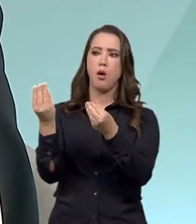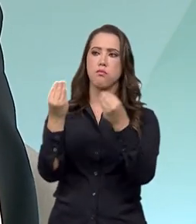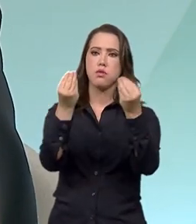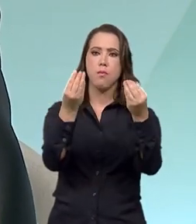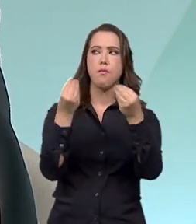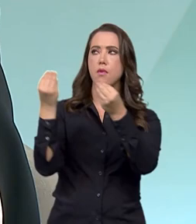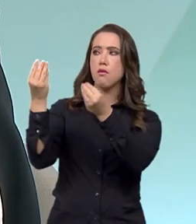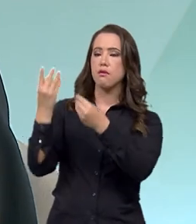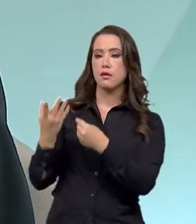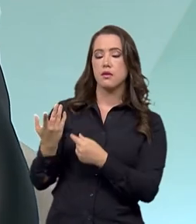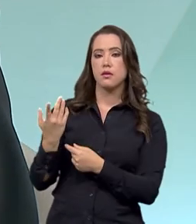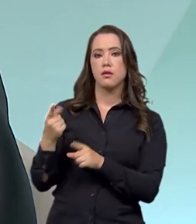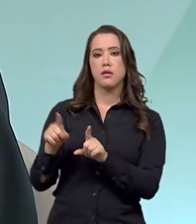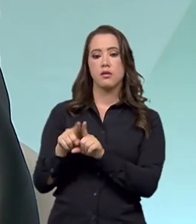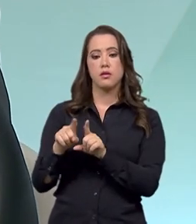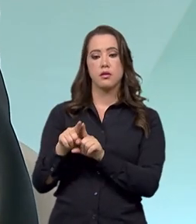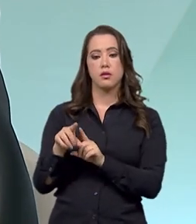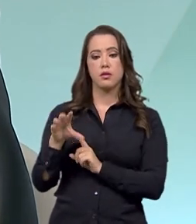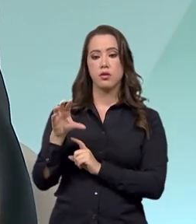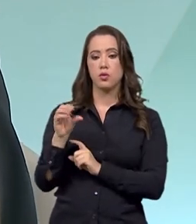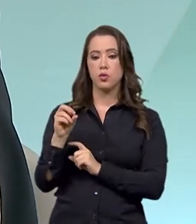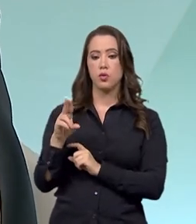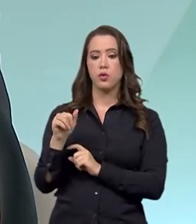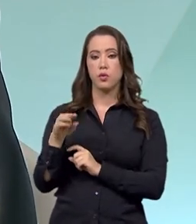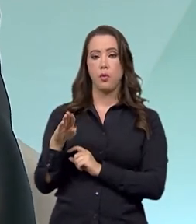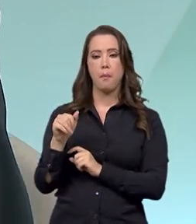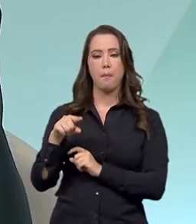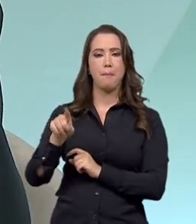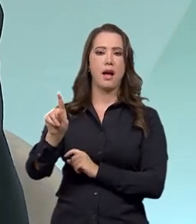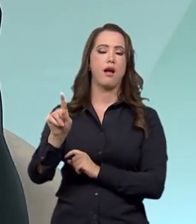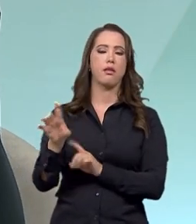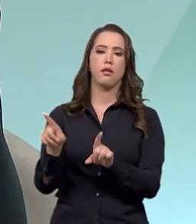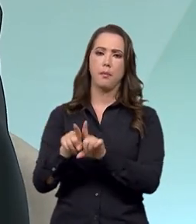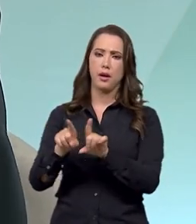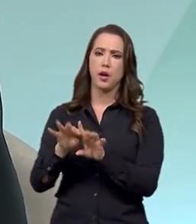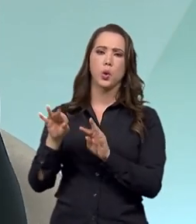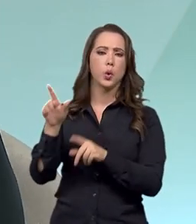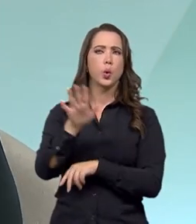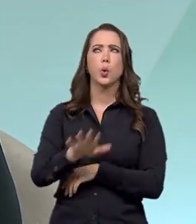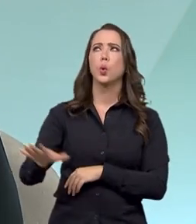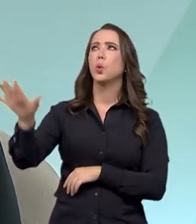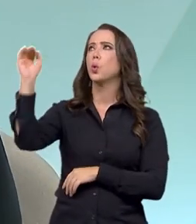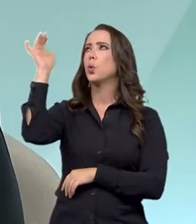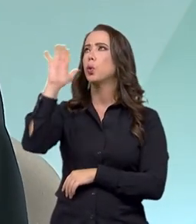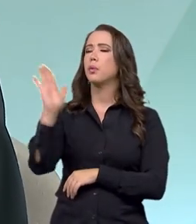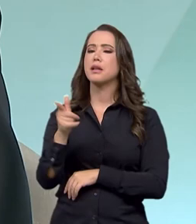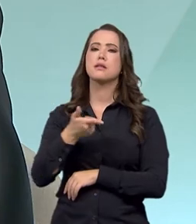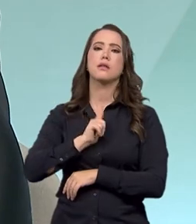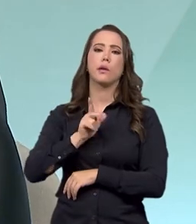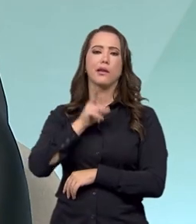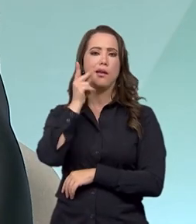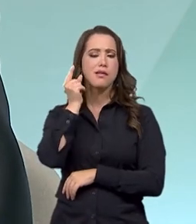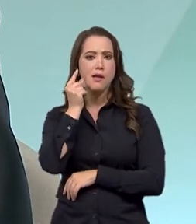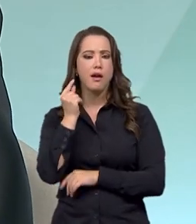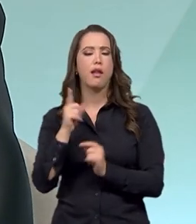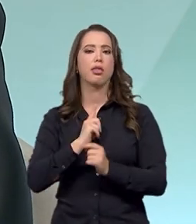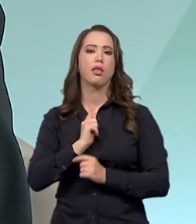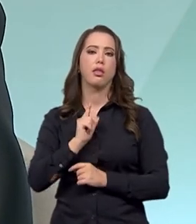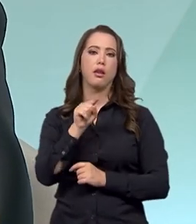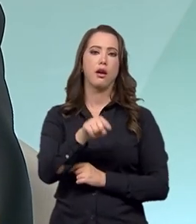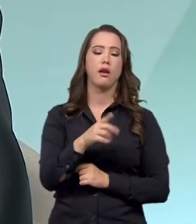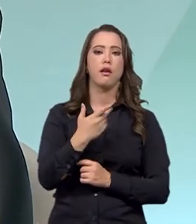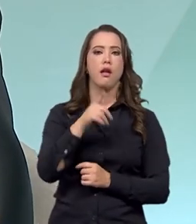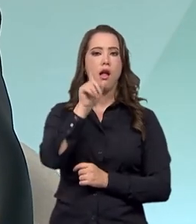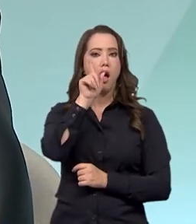Temos também Corubá, temos também... Temos obras no Brasil todo, Sobral, temos em Penedo, Alagoas. Temos obras